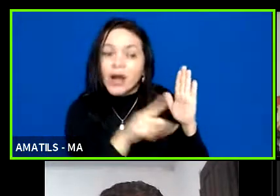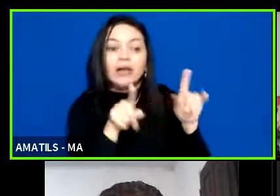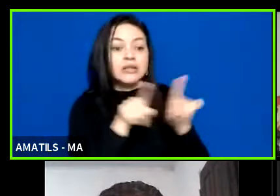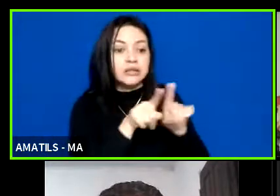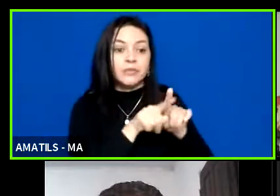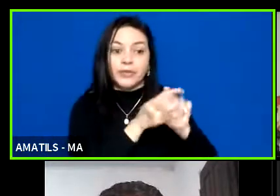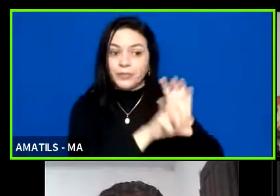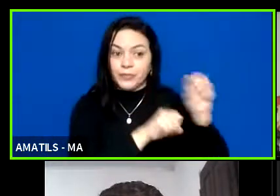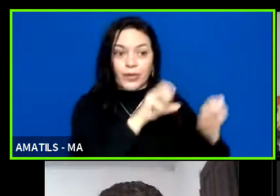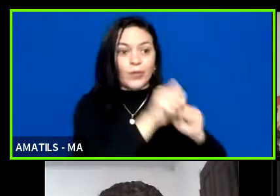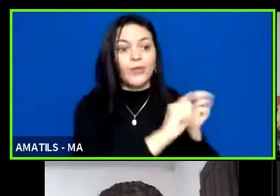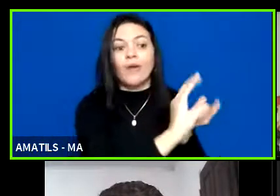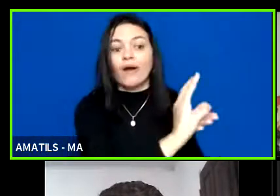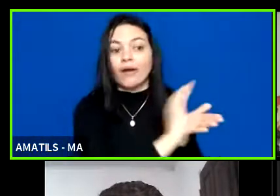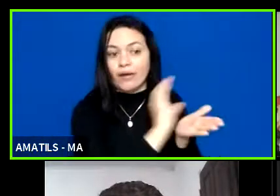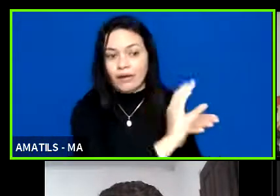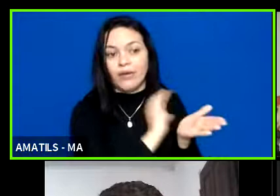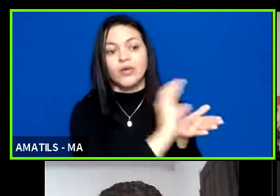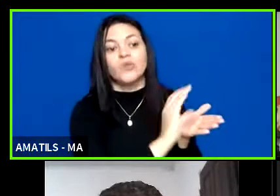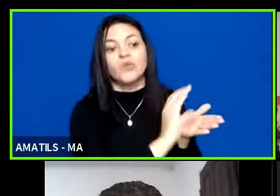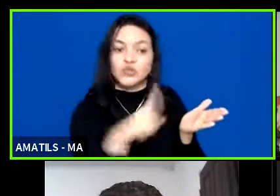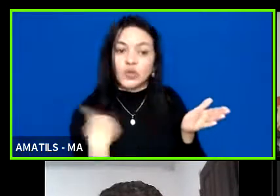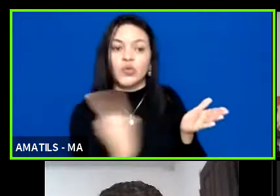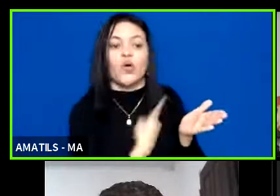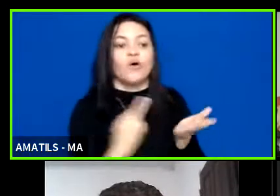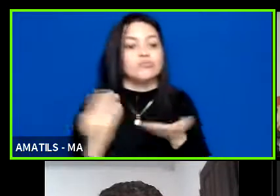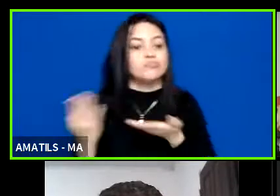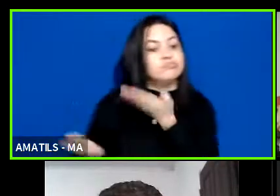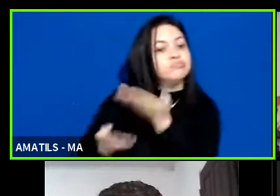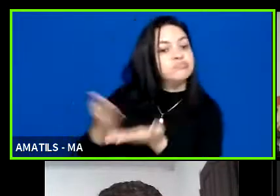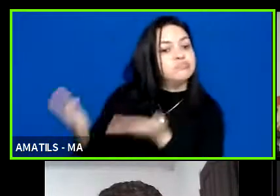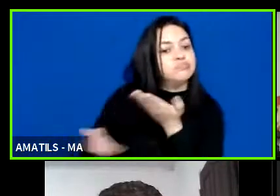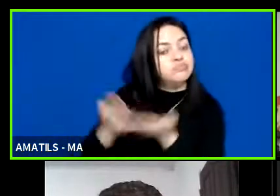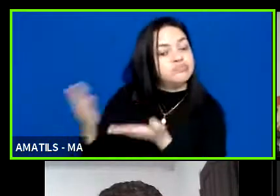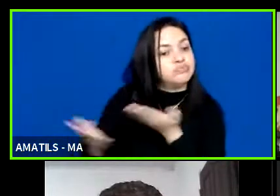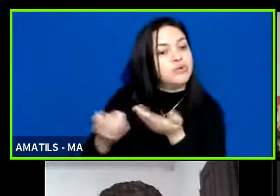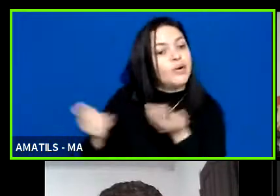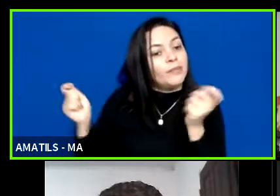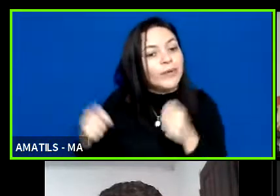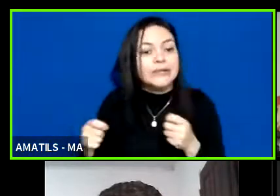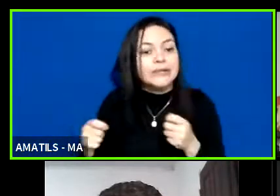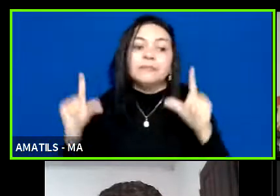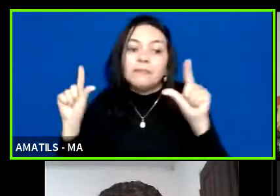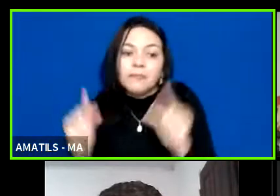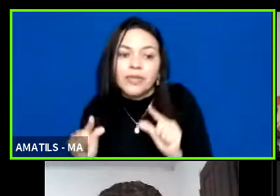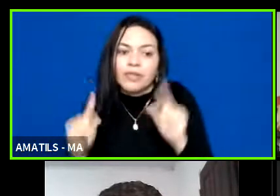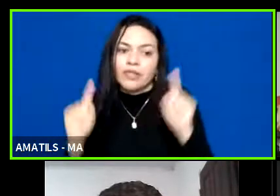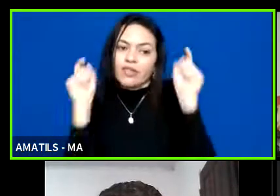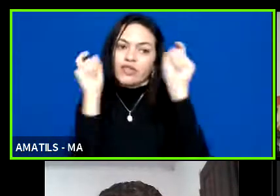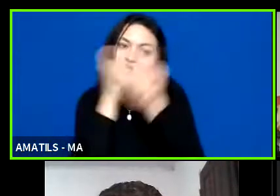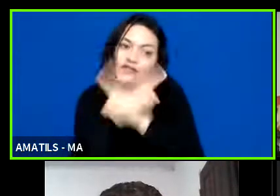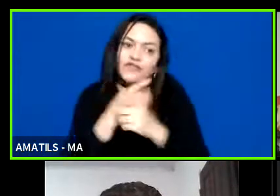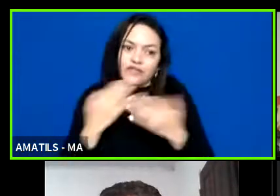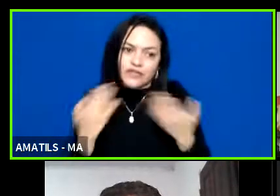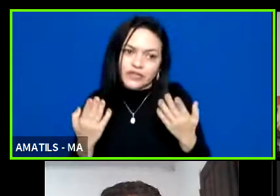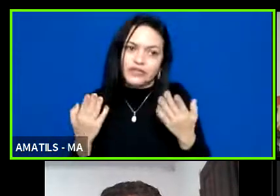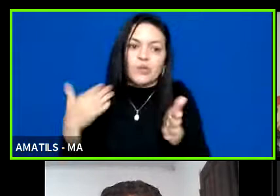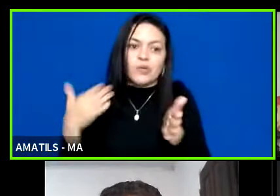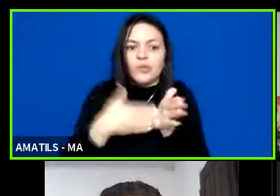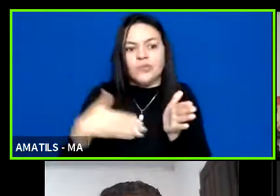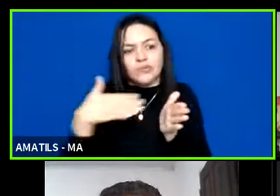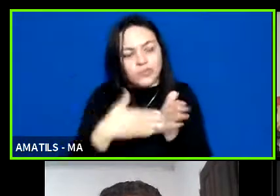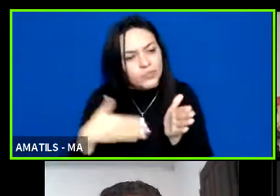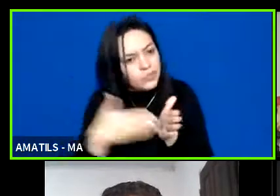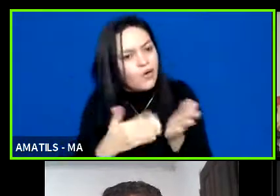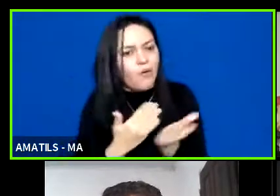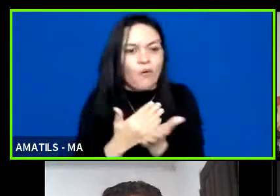recursos para que os nossos atendimentos sejam menos difíceis de acontecer, né? Começa com a dificuldade de